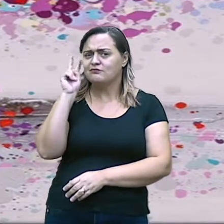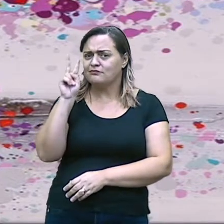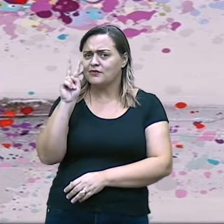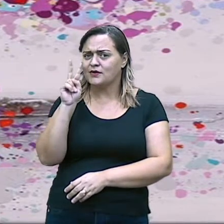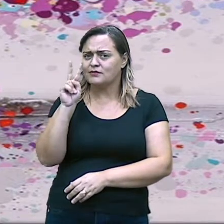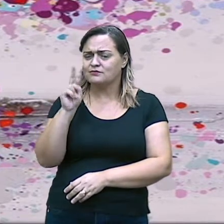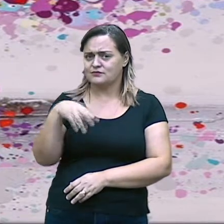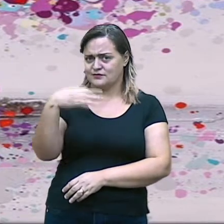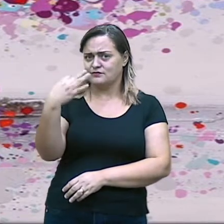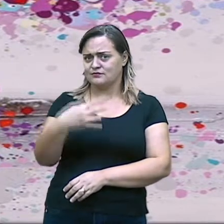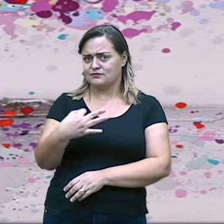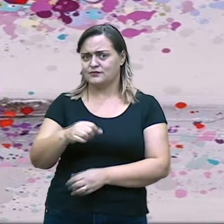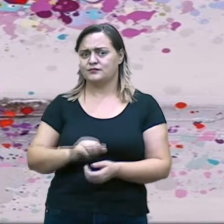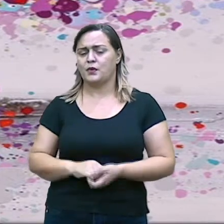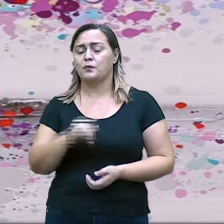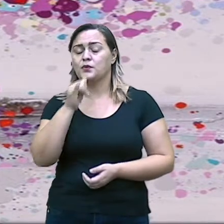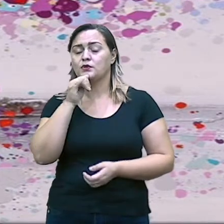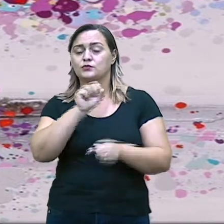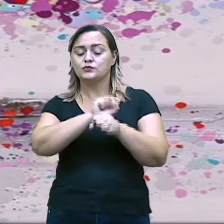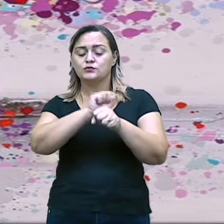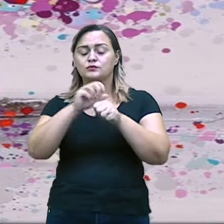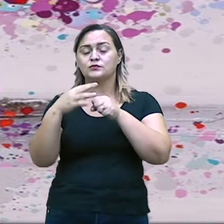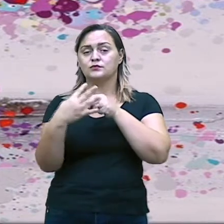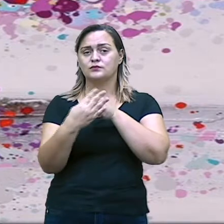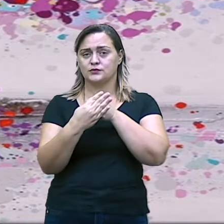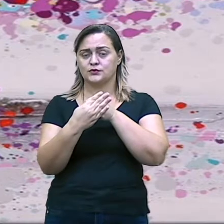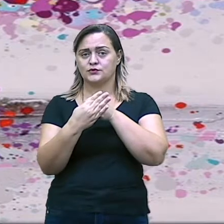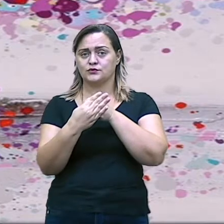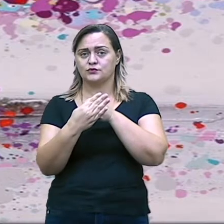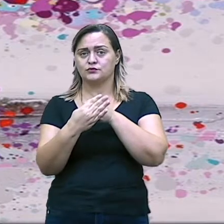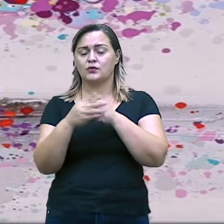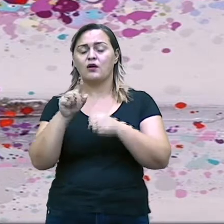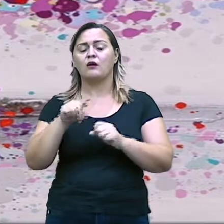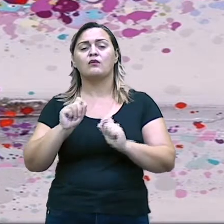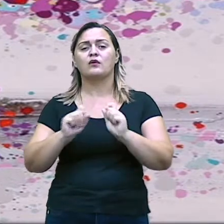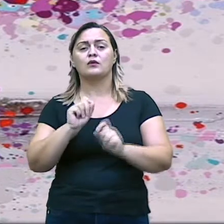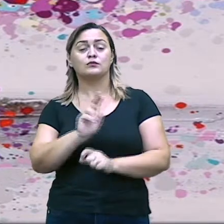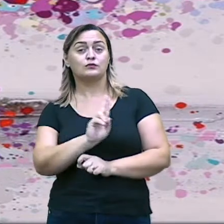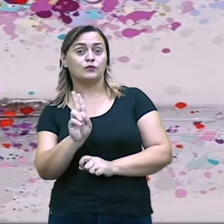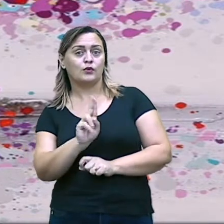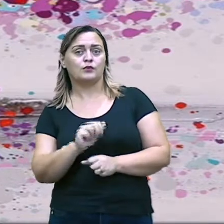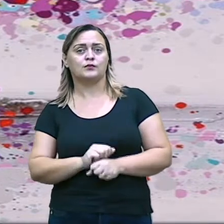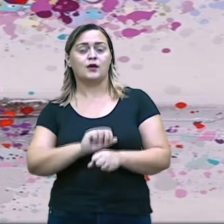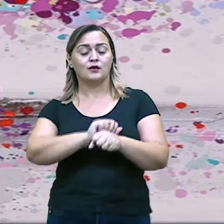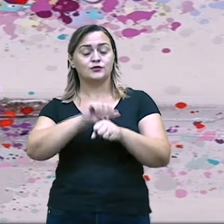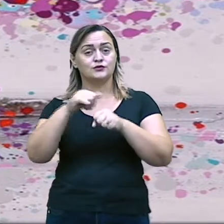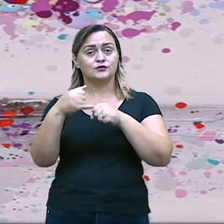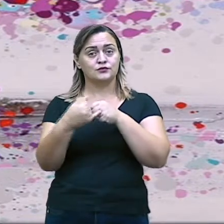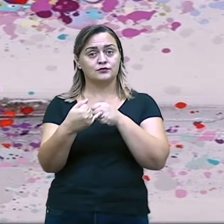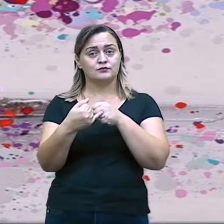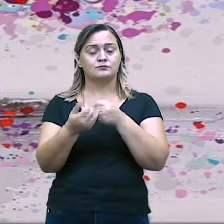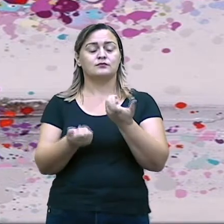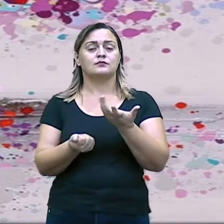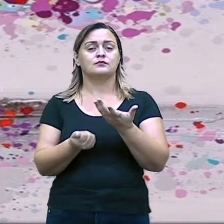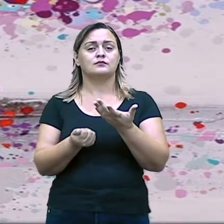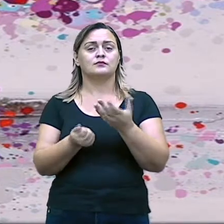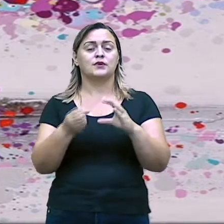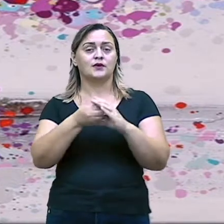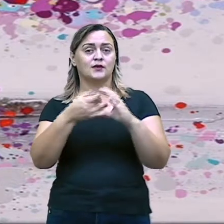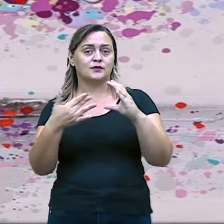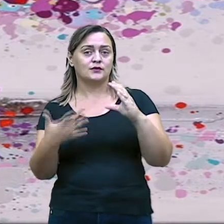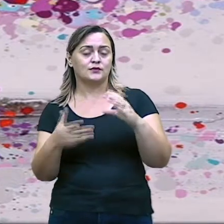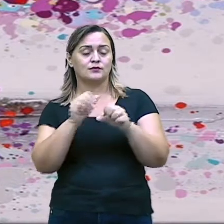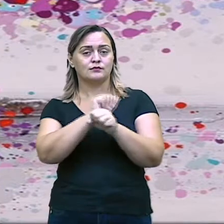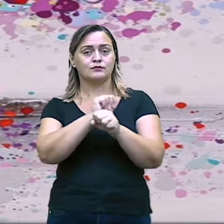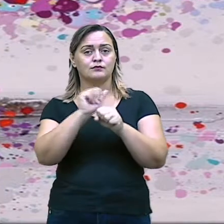definição. Então, substantivo, o nome, isso, nome, adjetivo, característica, artigo,